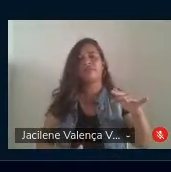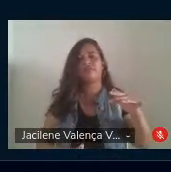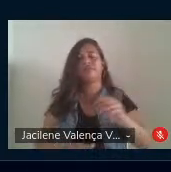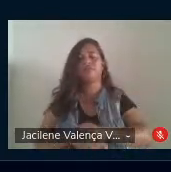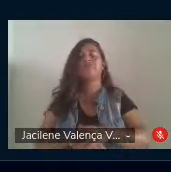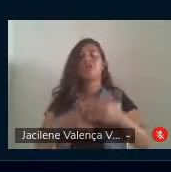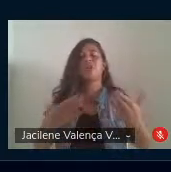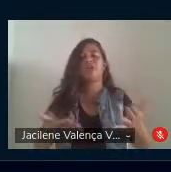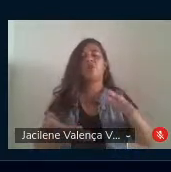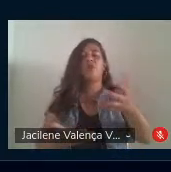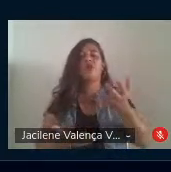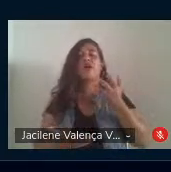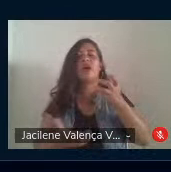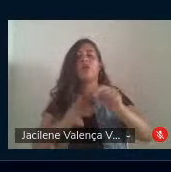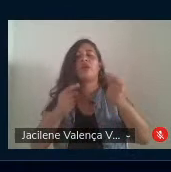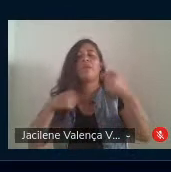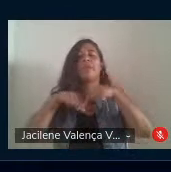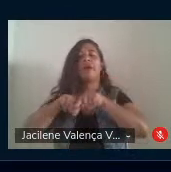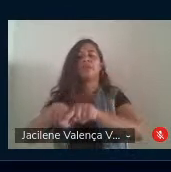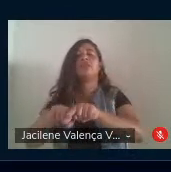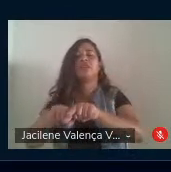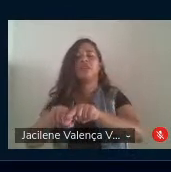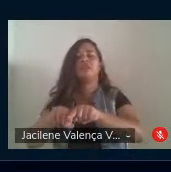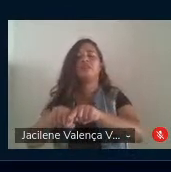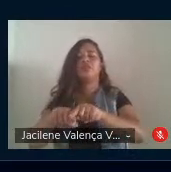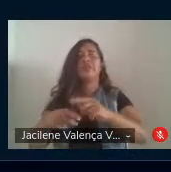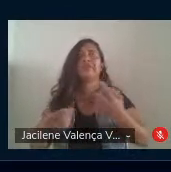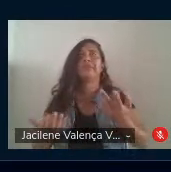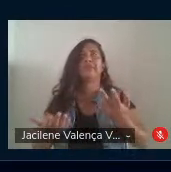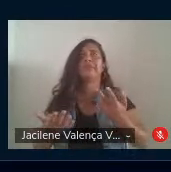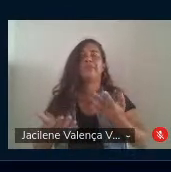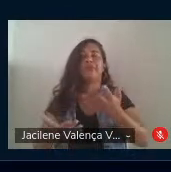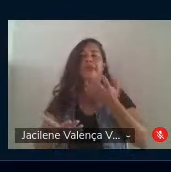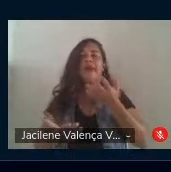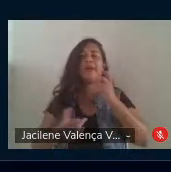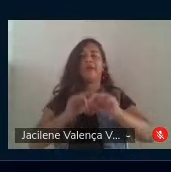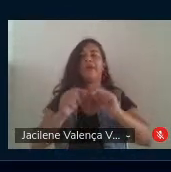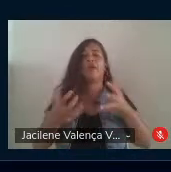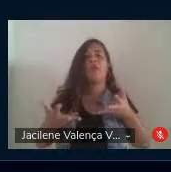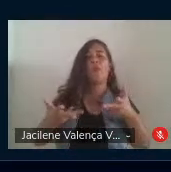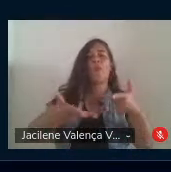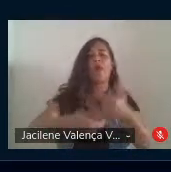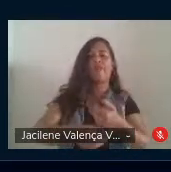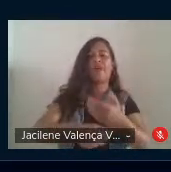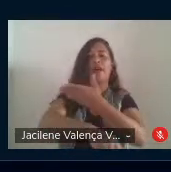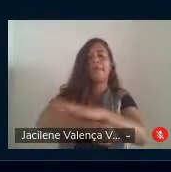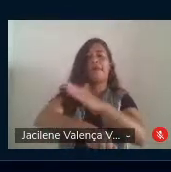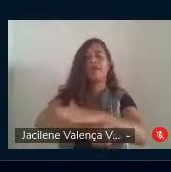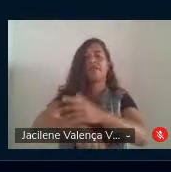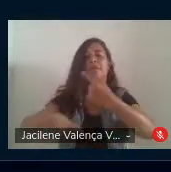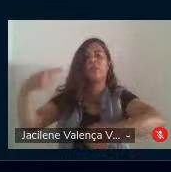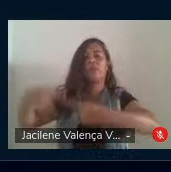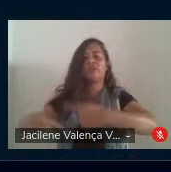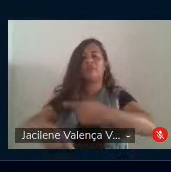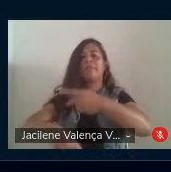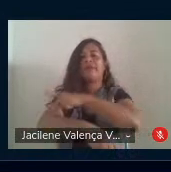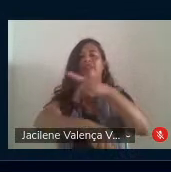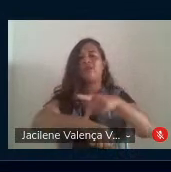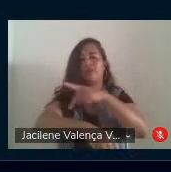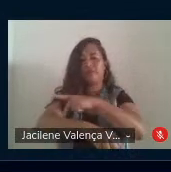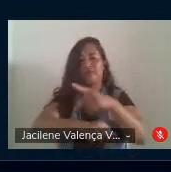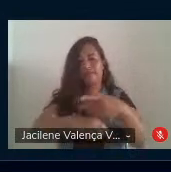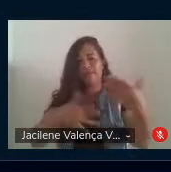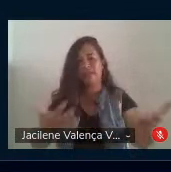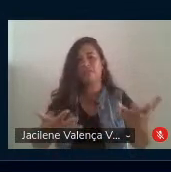buscaram a parceria no sentido de qualificar as suas práticas politico-pedagógicas. E